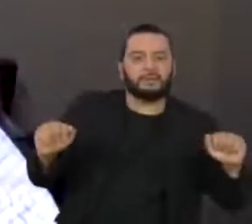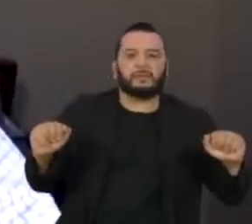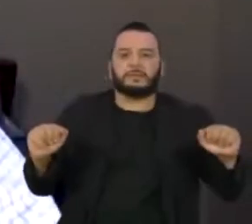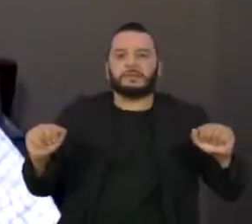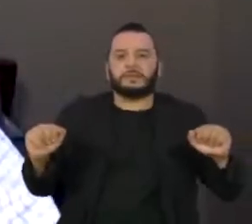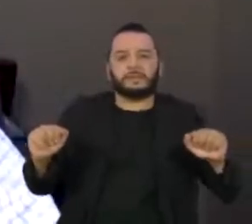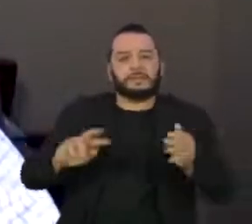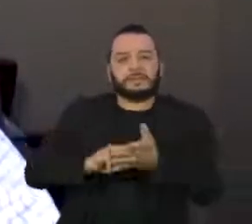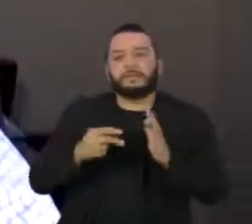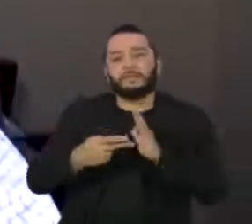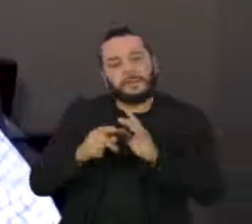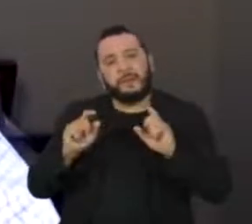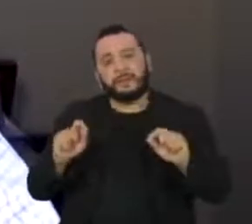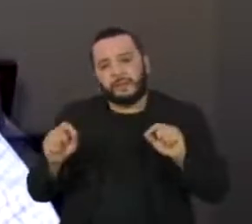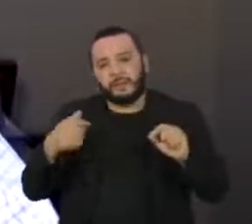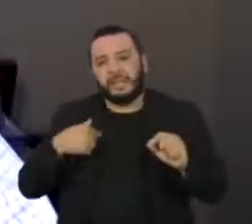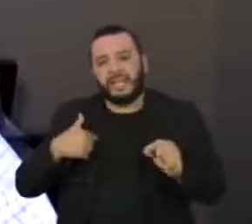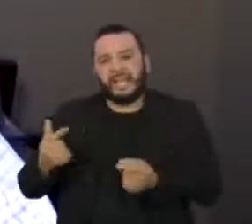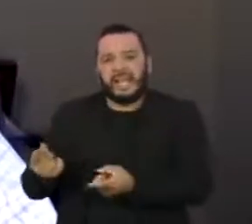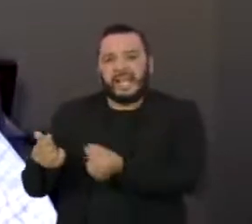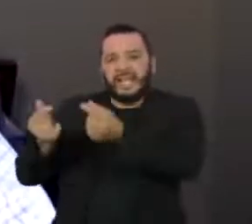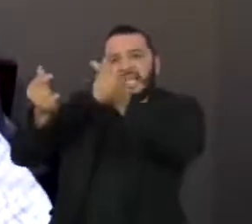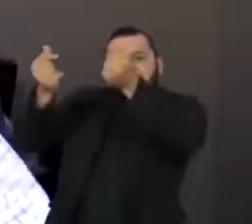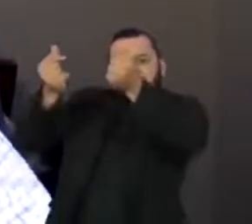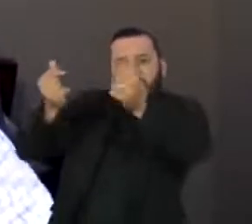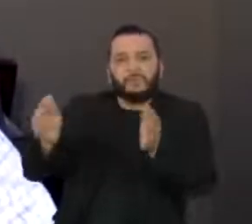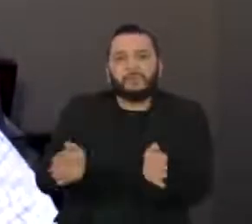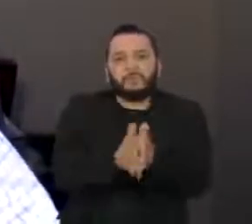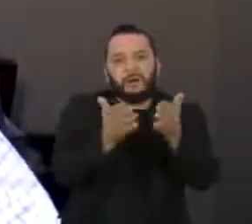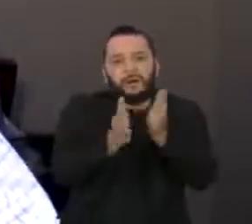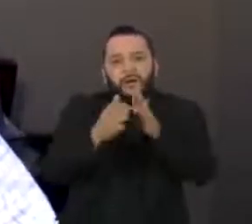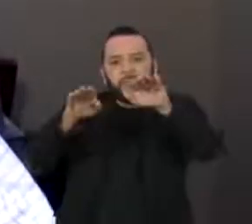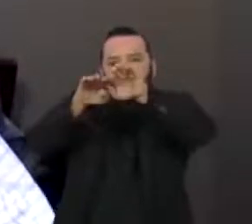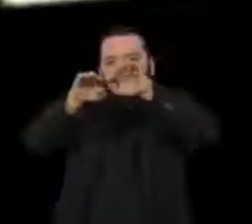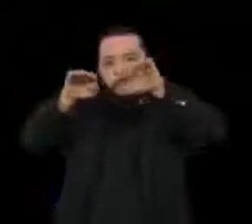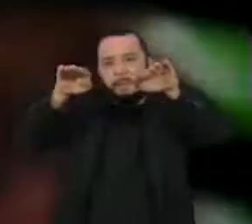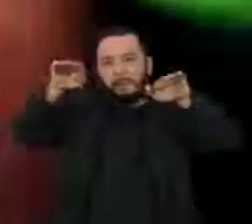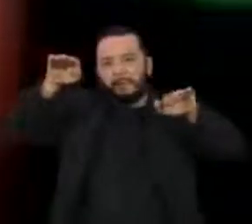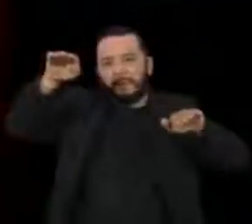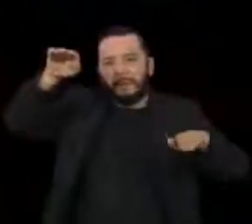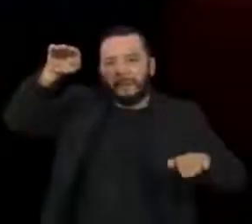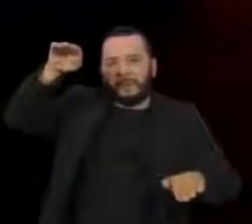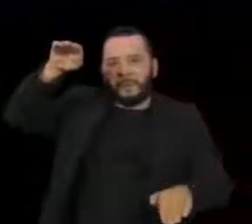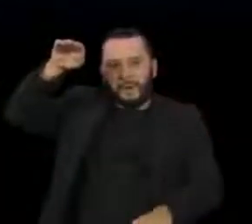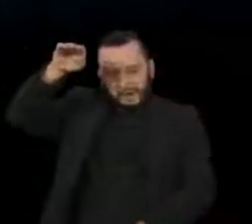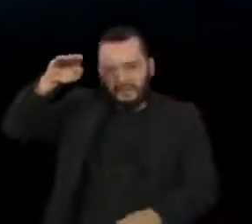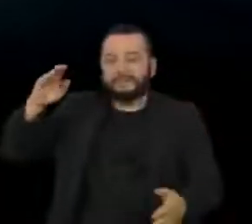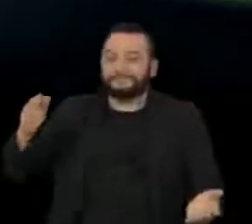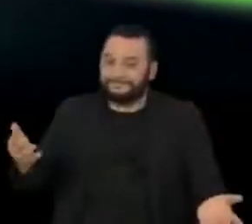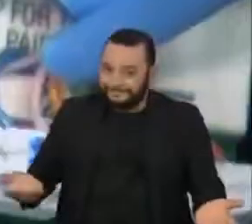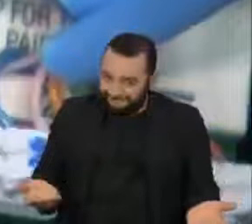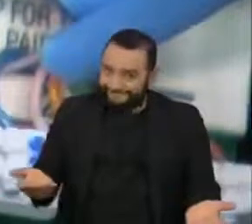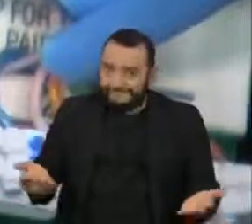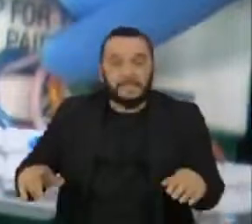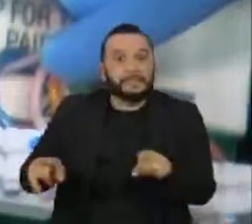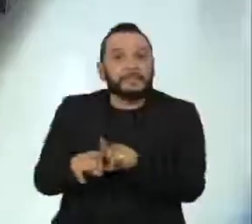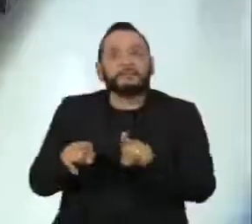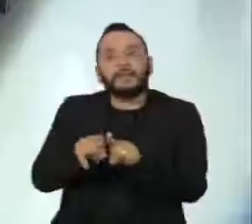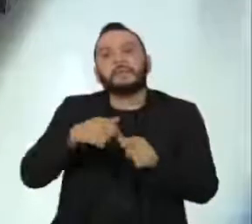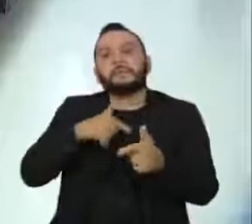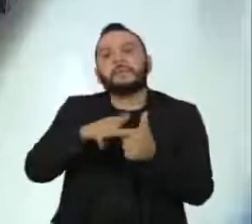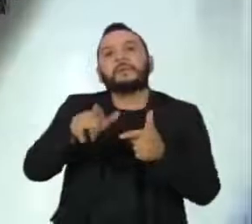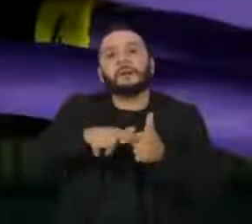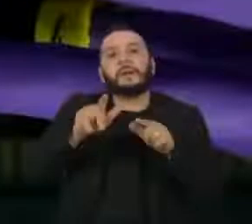com que a desigualdade entre os mais ricos e os mais pobres seja muito grande. Outro grande entrave nesse cenário é a